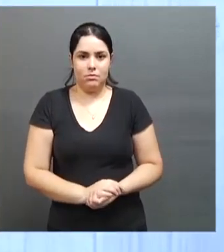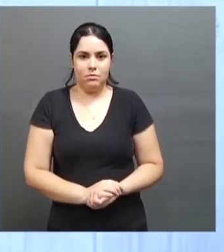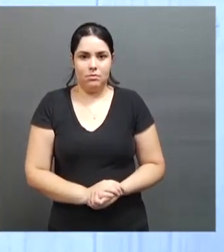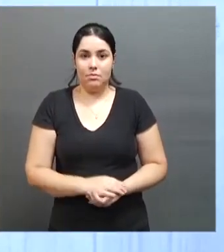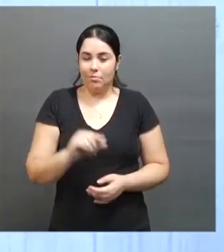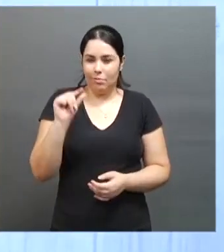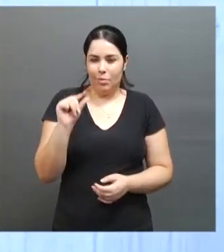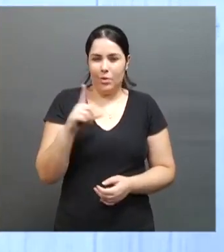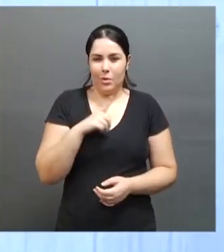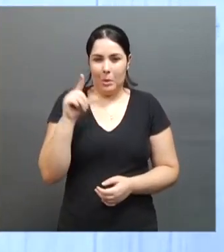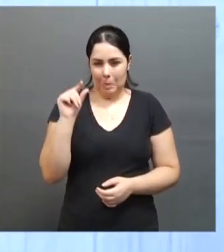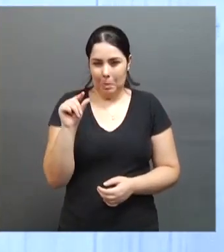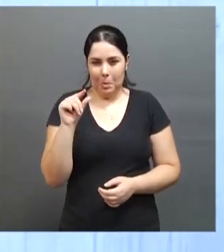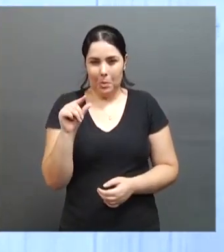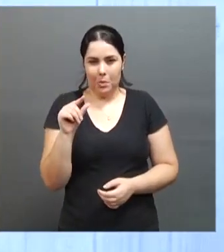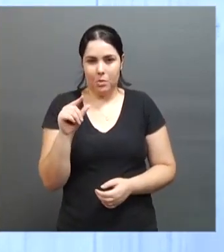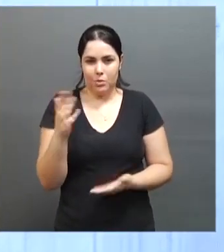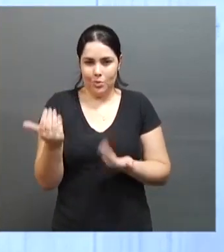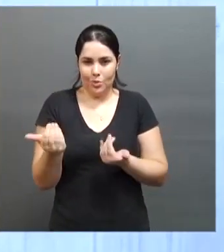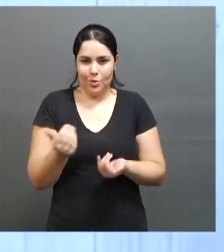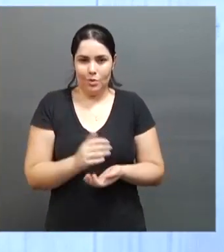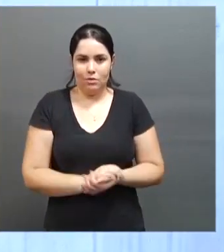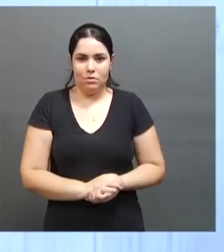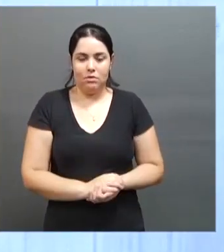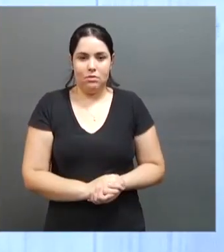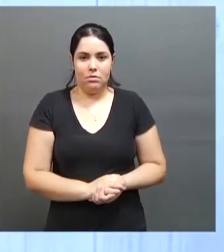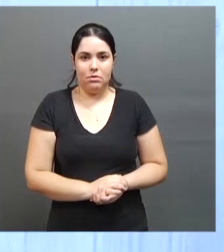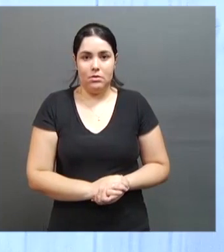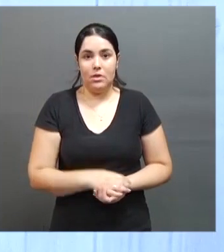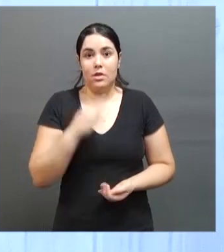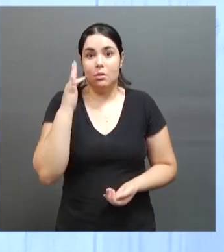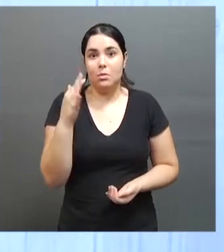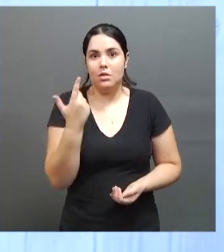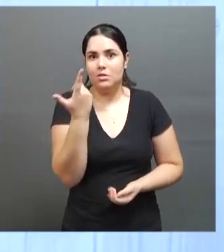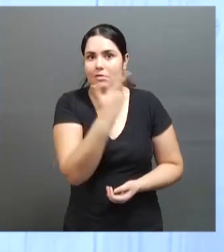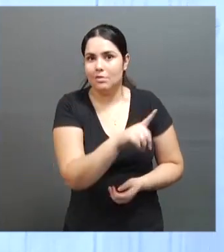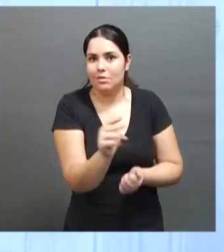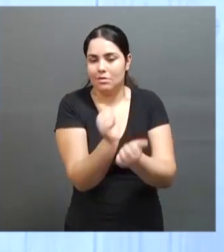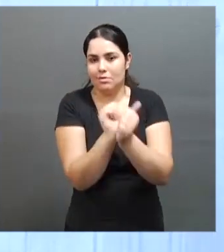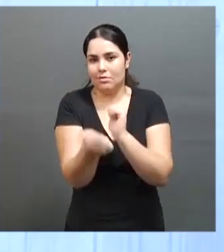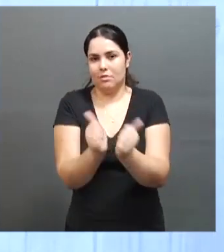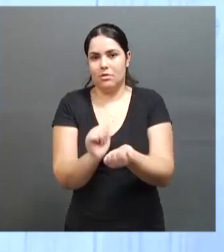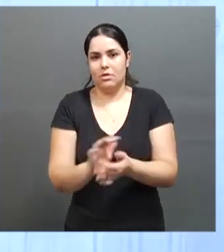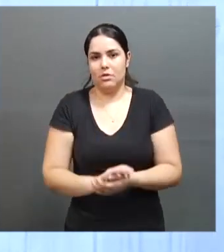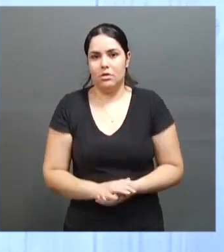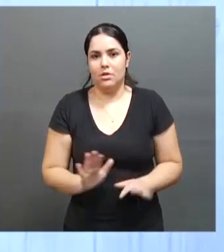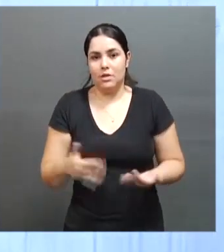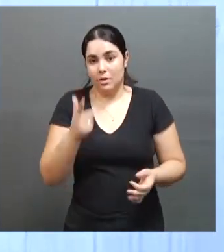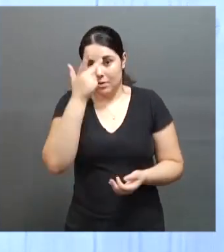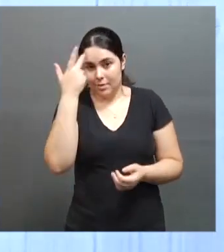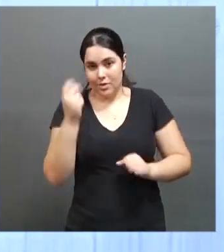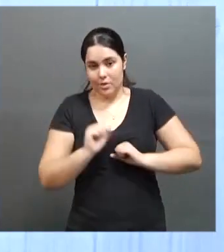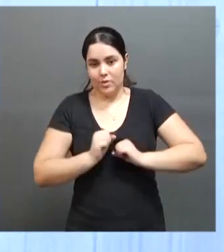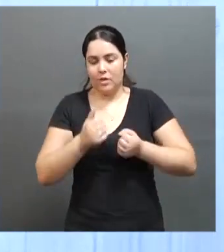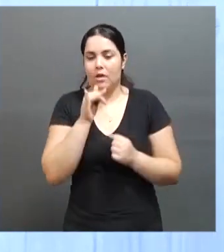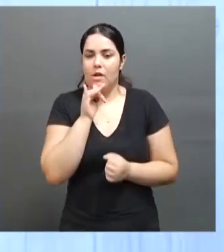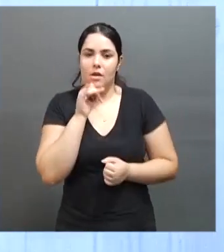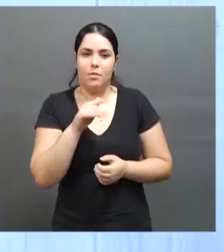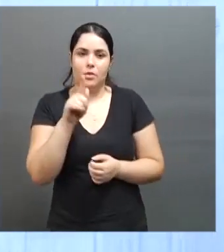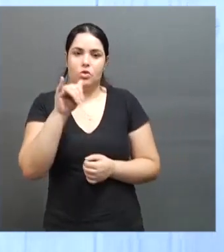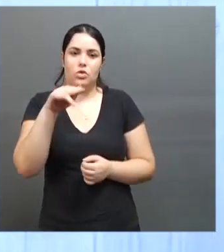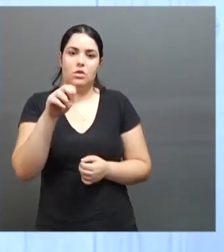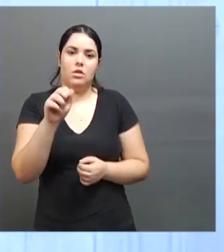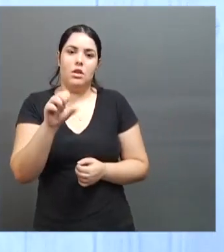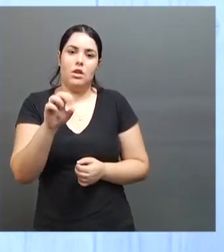a gente está valorizando pouco os jovens, imagina os outros esportes. Então, para um atleta se dedicar, por exemplo, para fazer ginástica